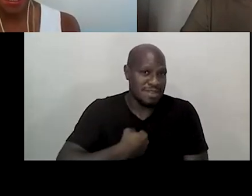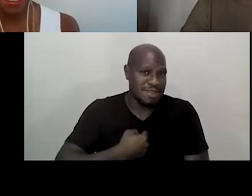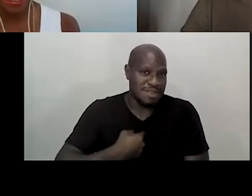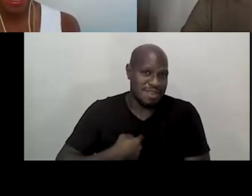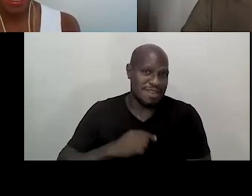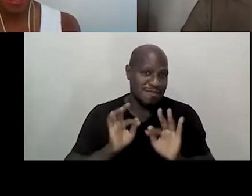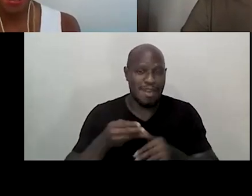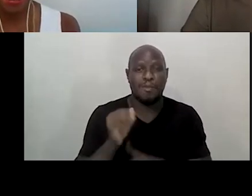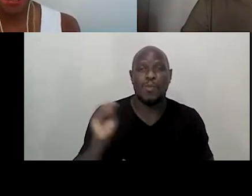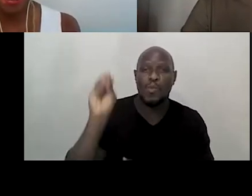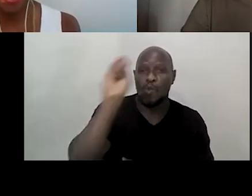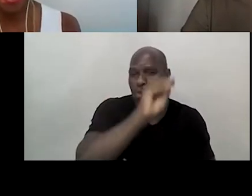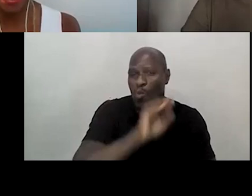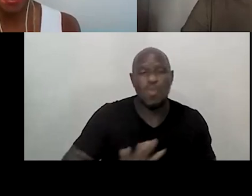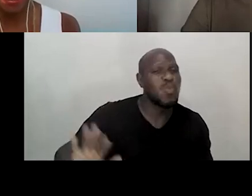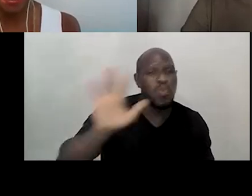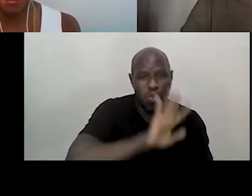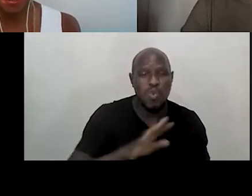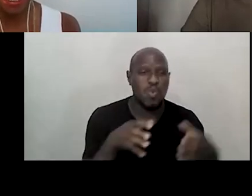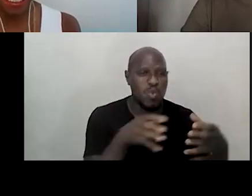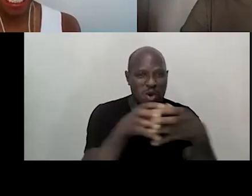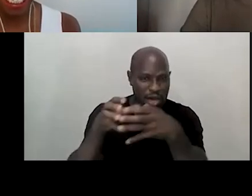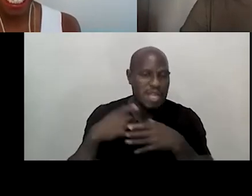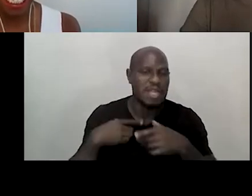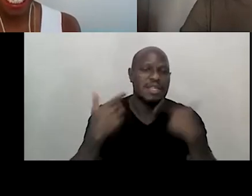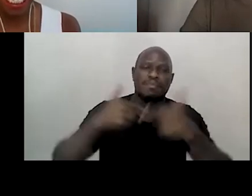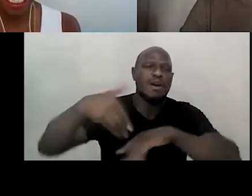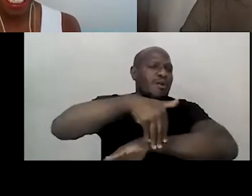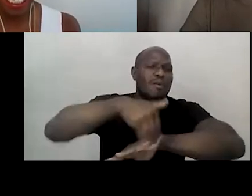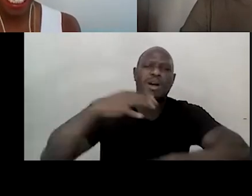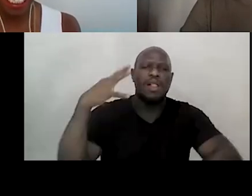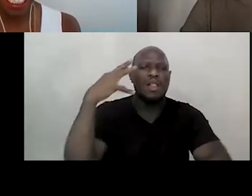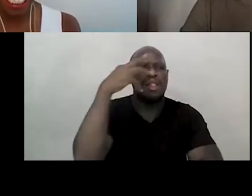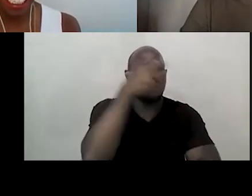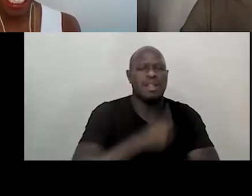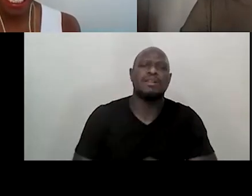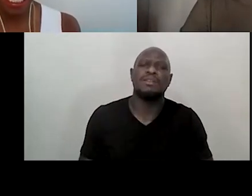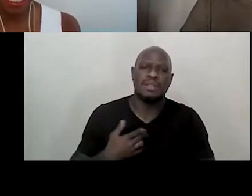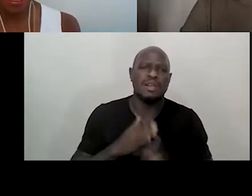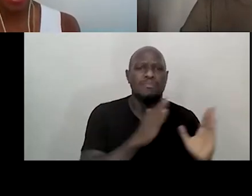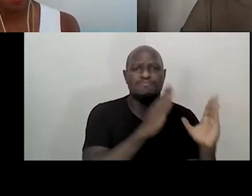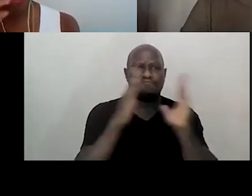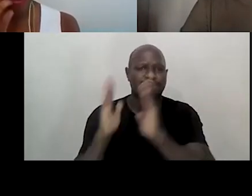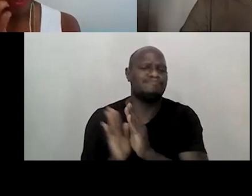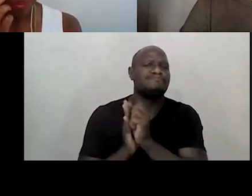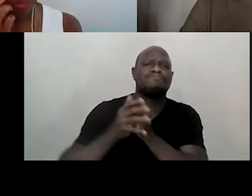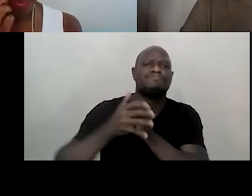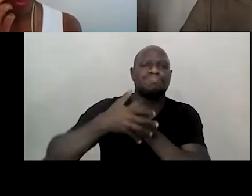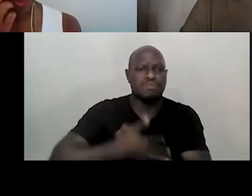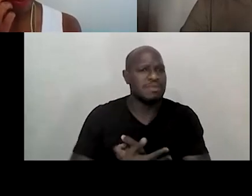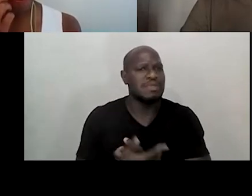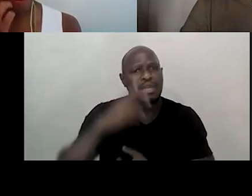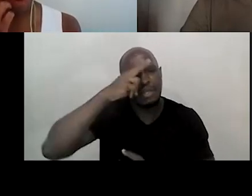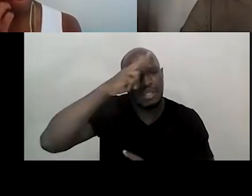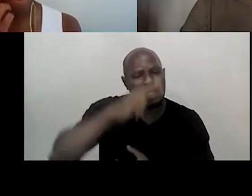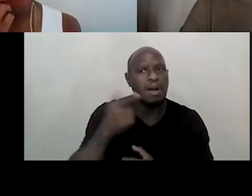é um beijo para toda a galera, nós temos um trabalho ruar lindo e passamos por Covid e tudo mais nessa luta. É uma história para outro